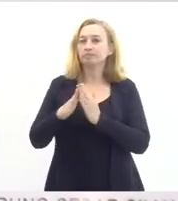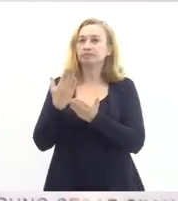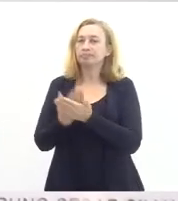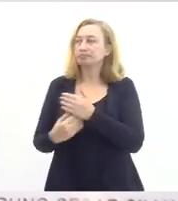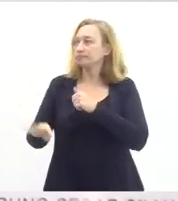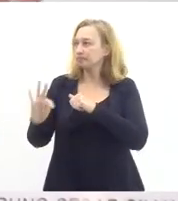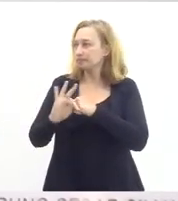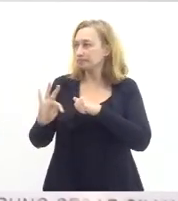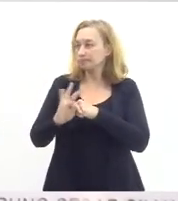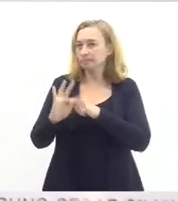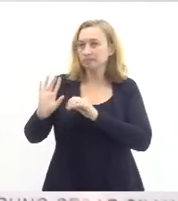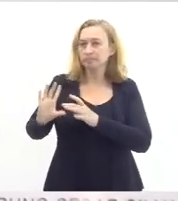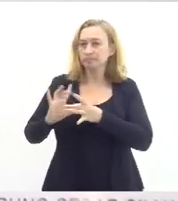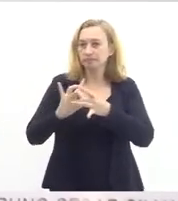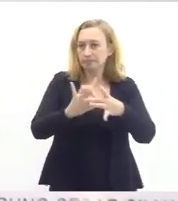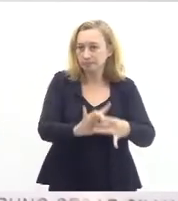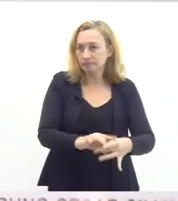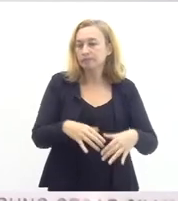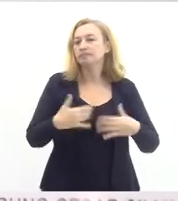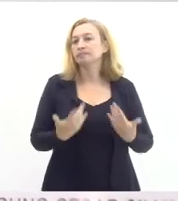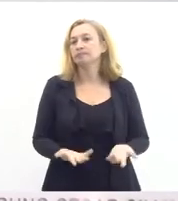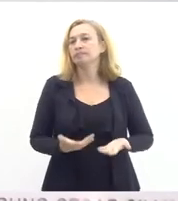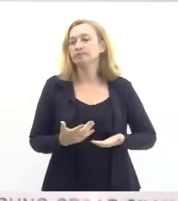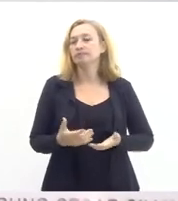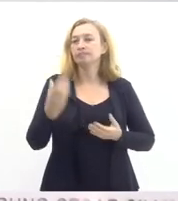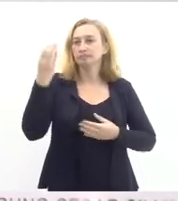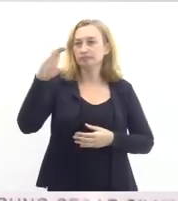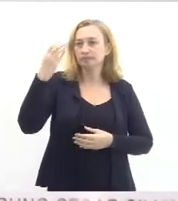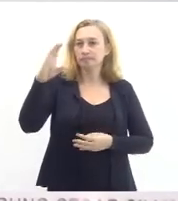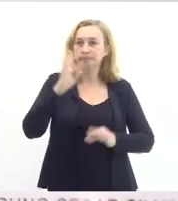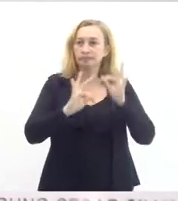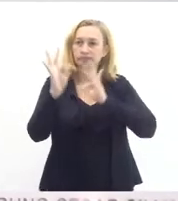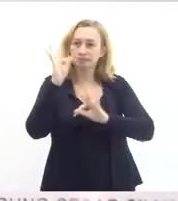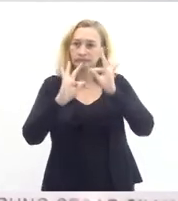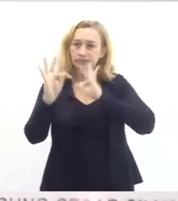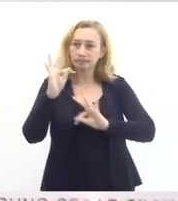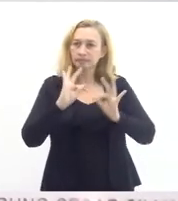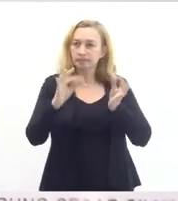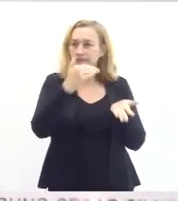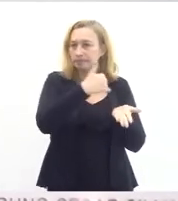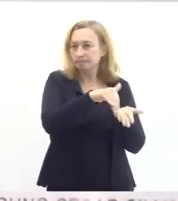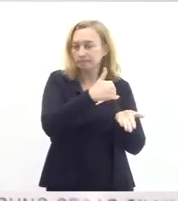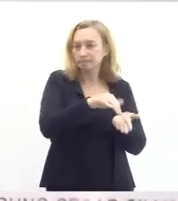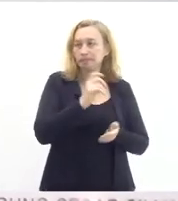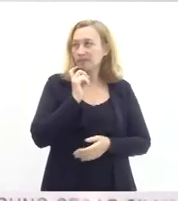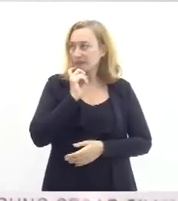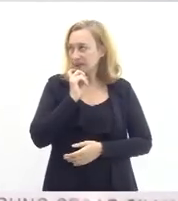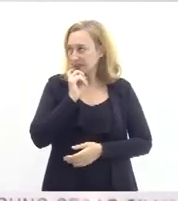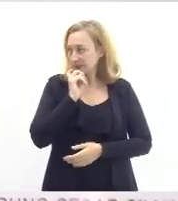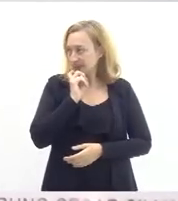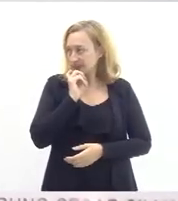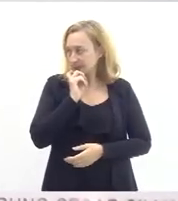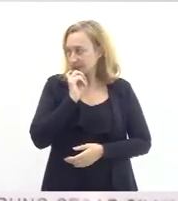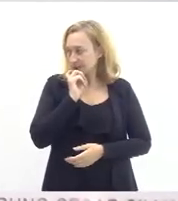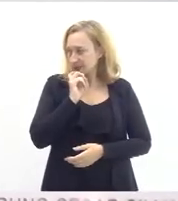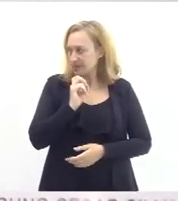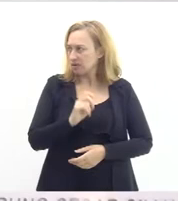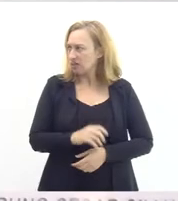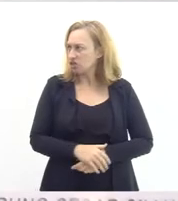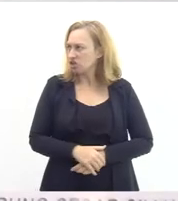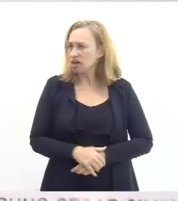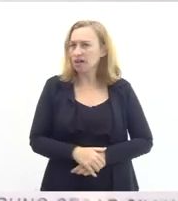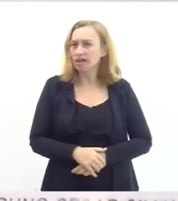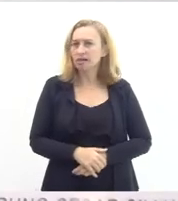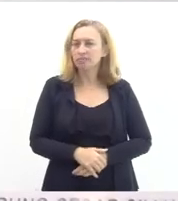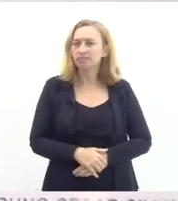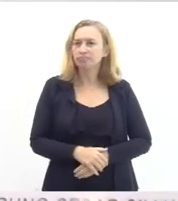está associado portanto a ciência e tecnologia secretaria de ciência e tecnologia mas que é um